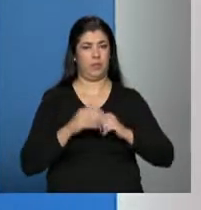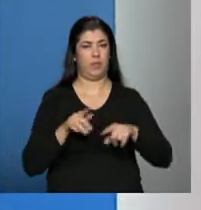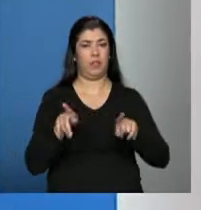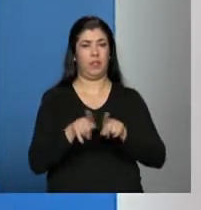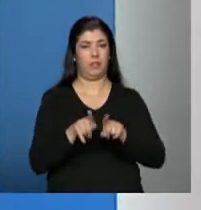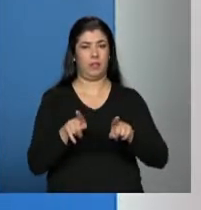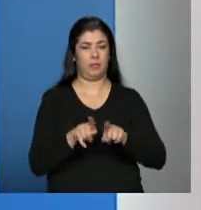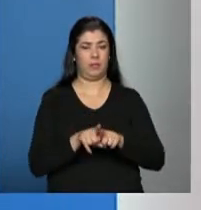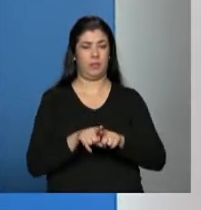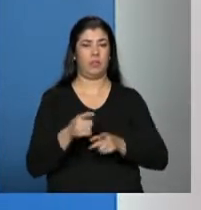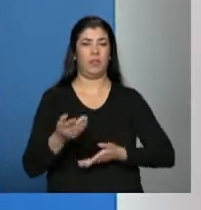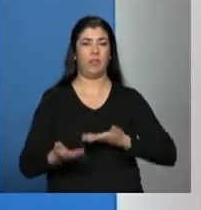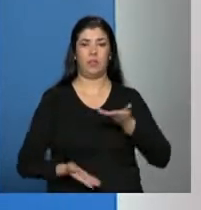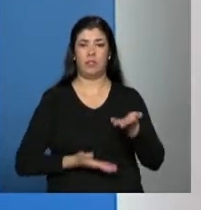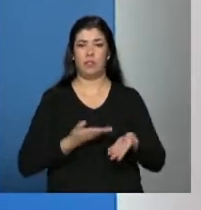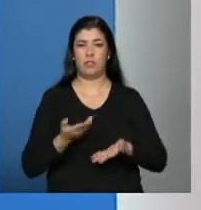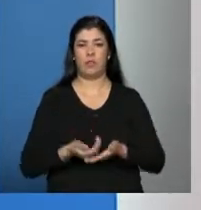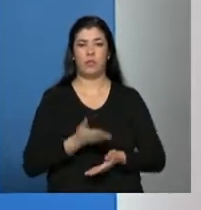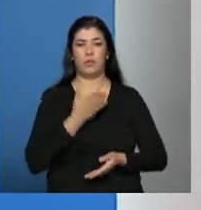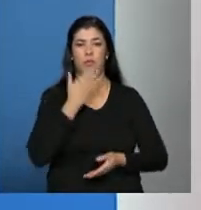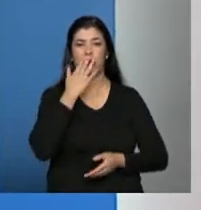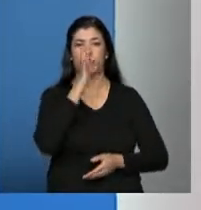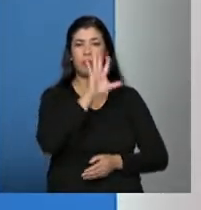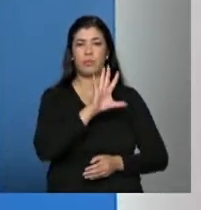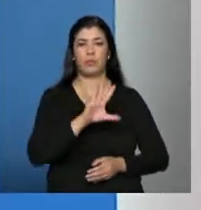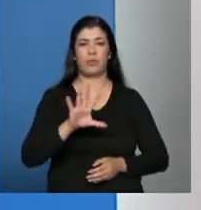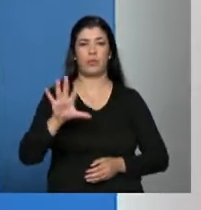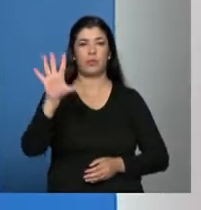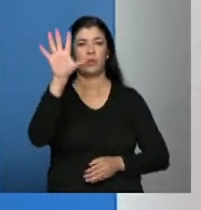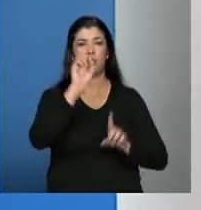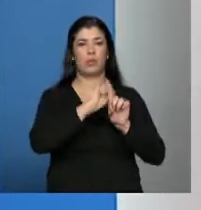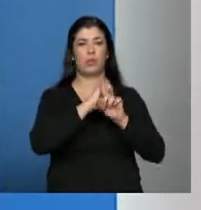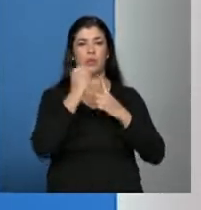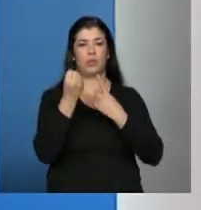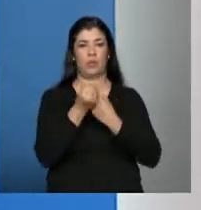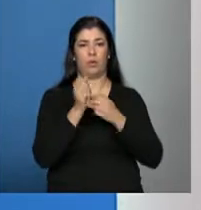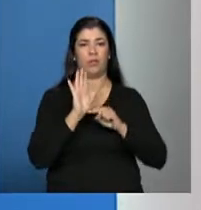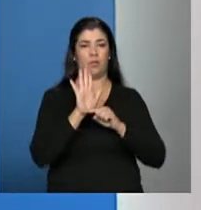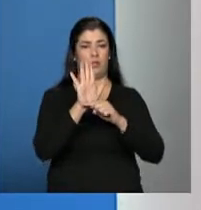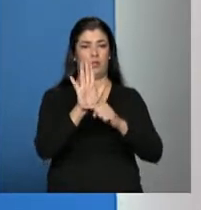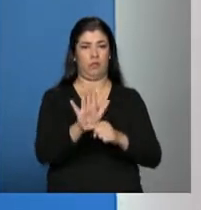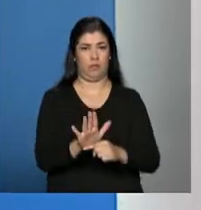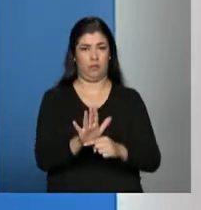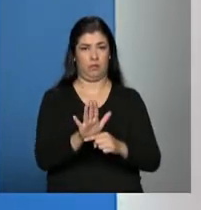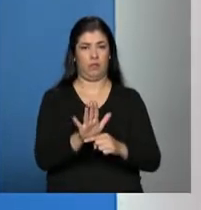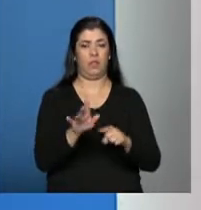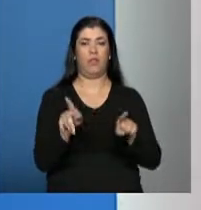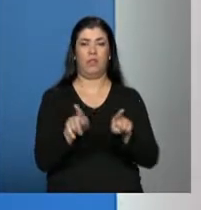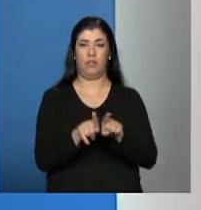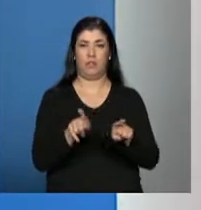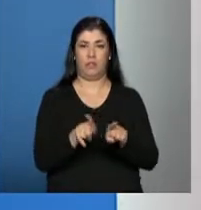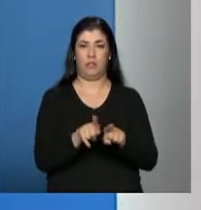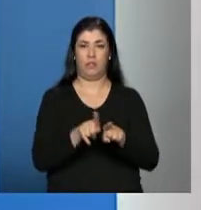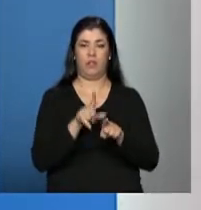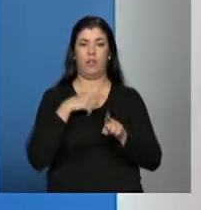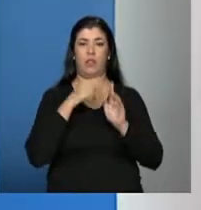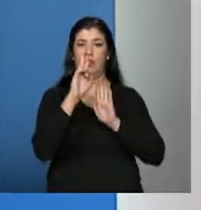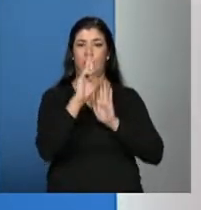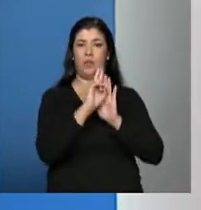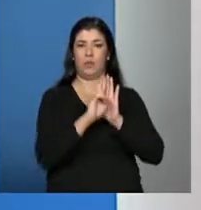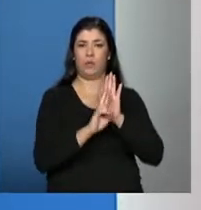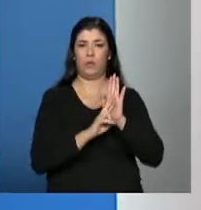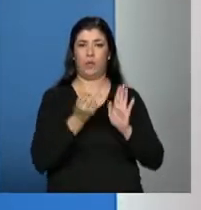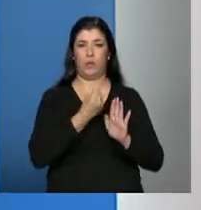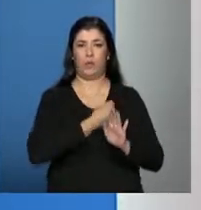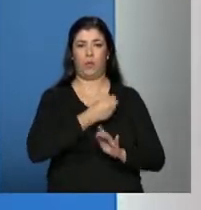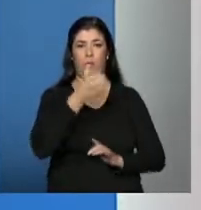todos na tipificação nacional dos serviços socioassistenciais, que foi dado pela resolução 109